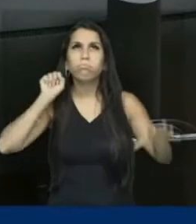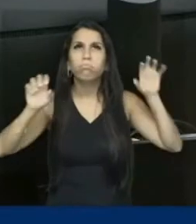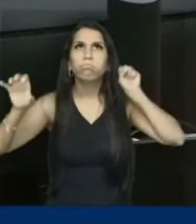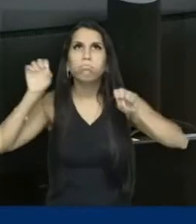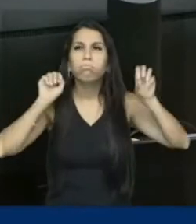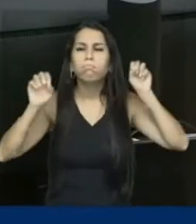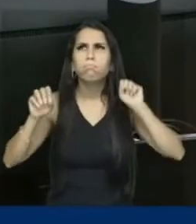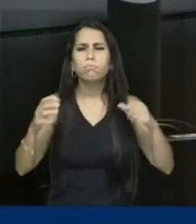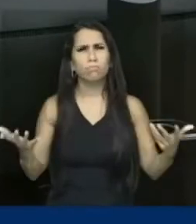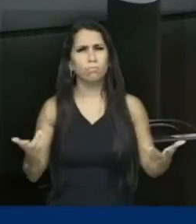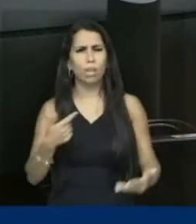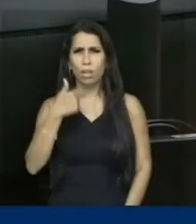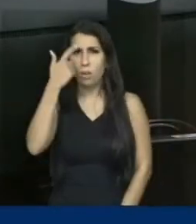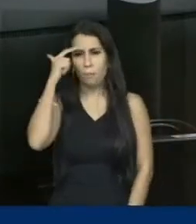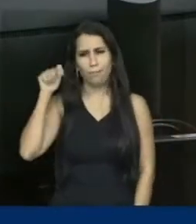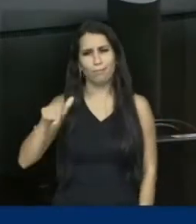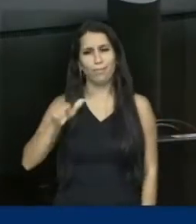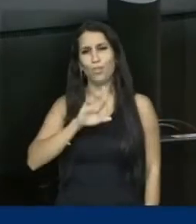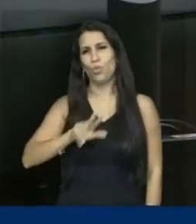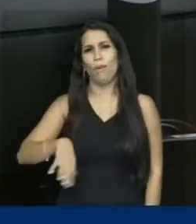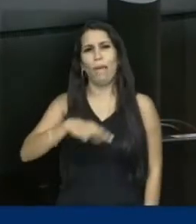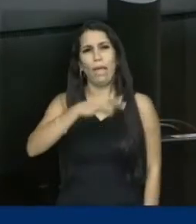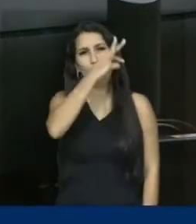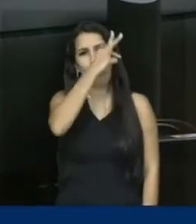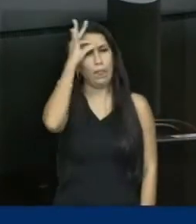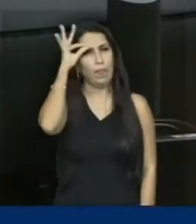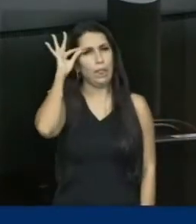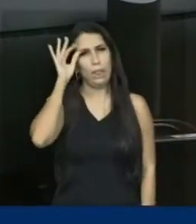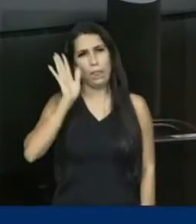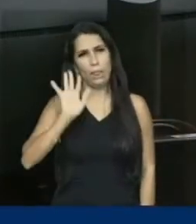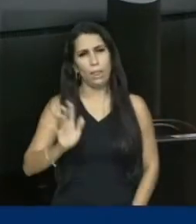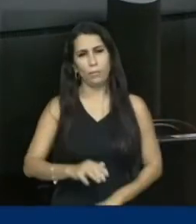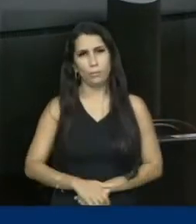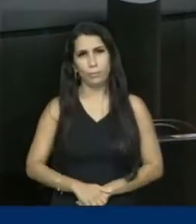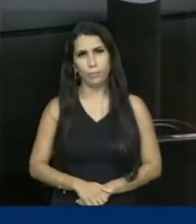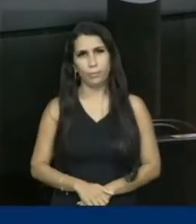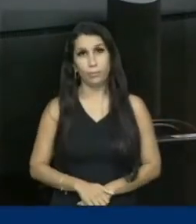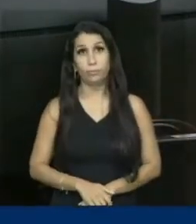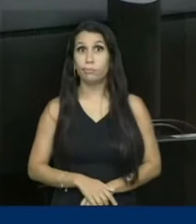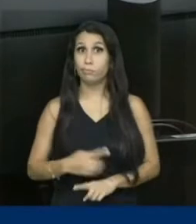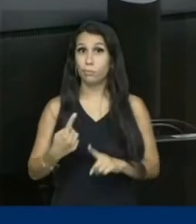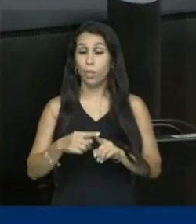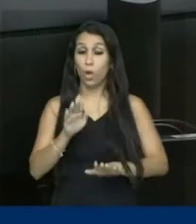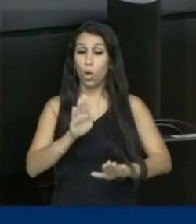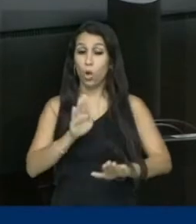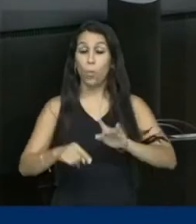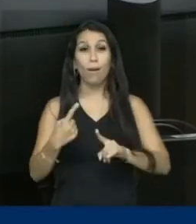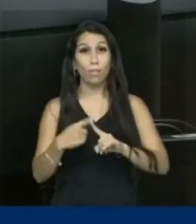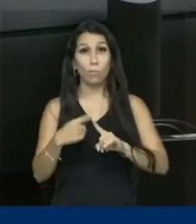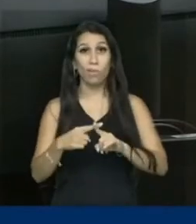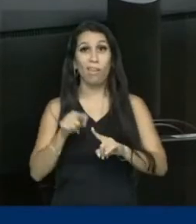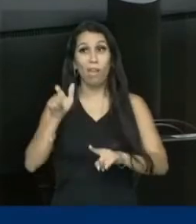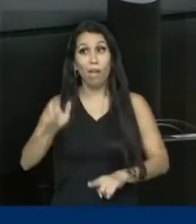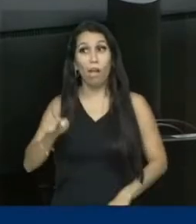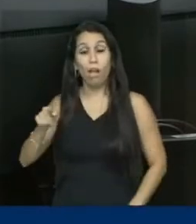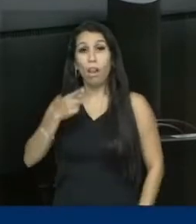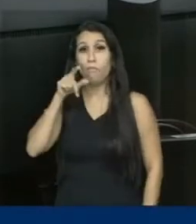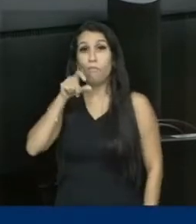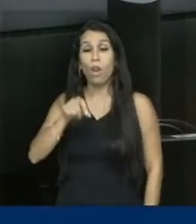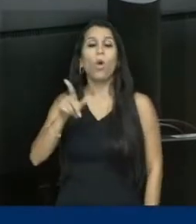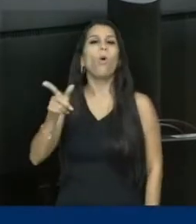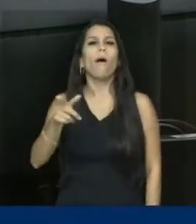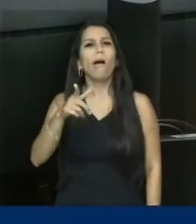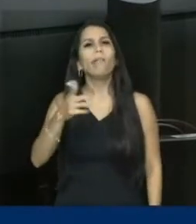palavras, eu penso que não há inocência nas palavras, palavras são sempre ponte entre pensamento e ação. E as